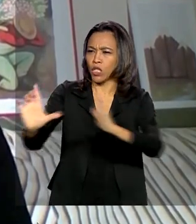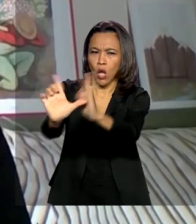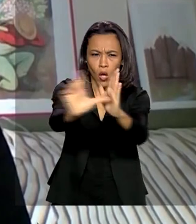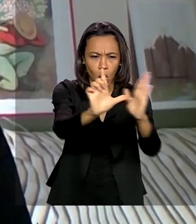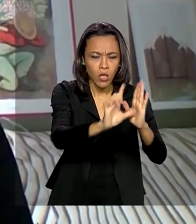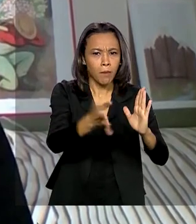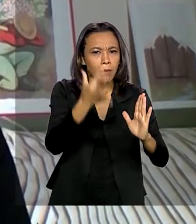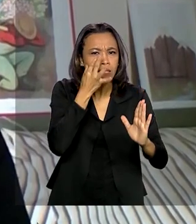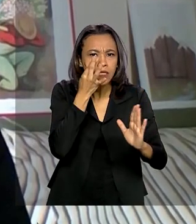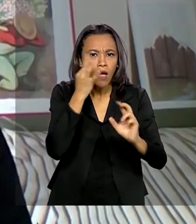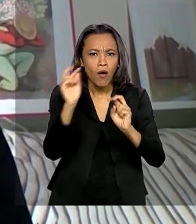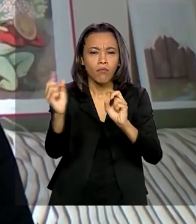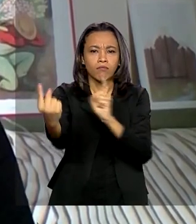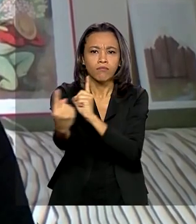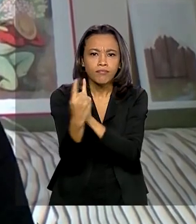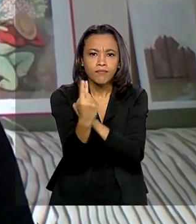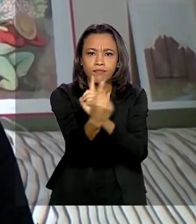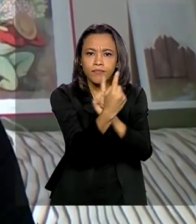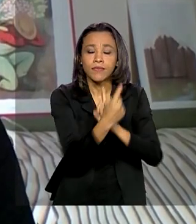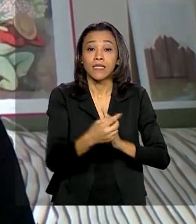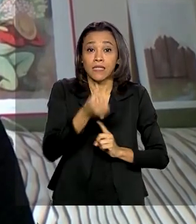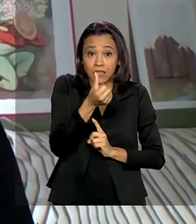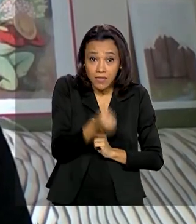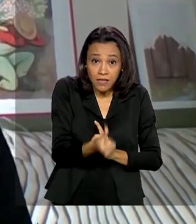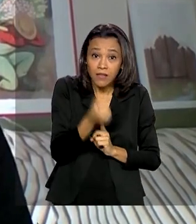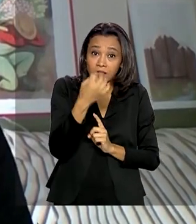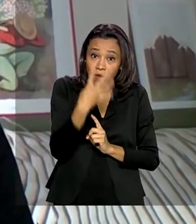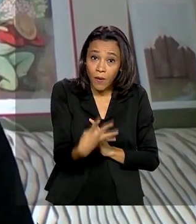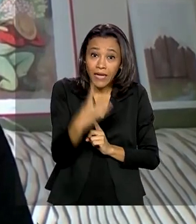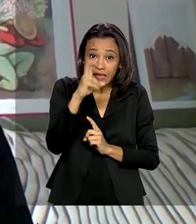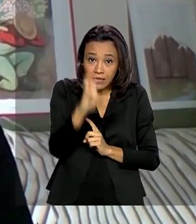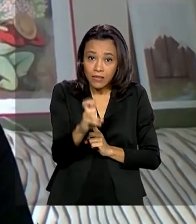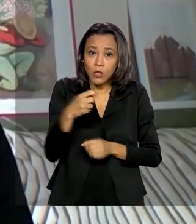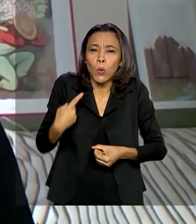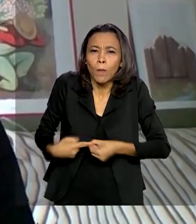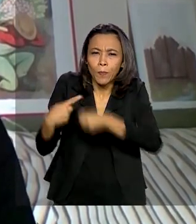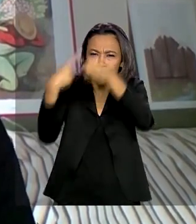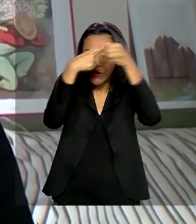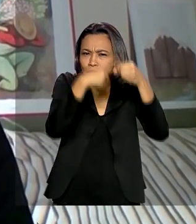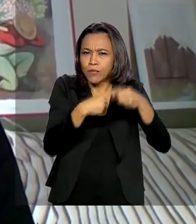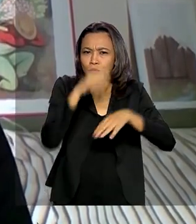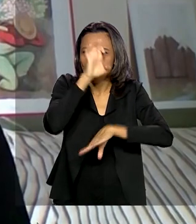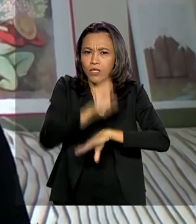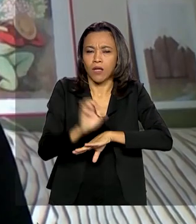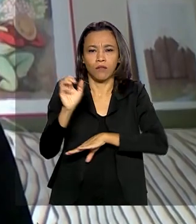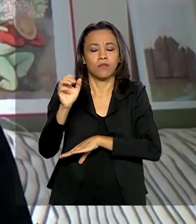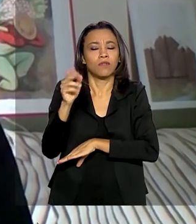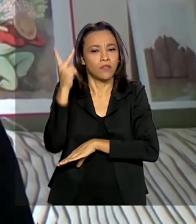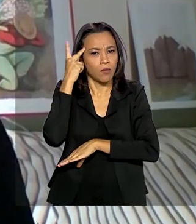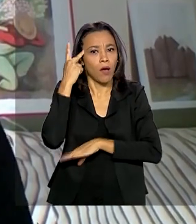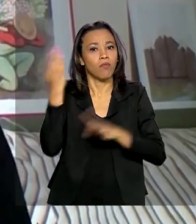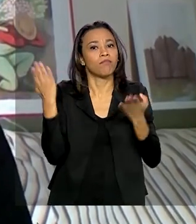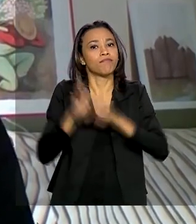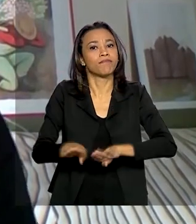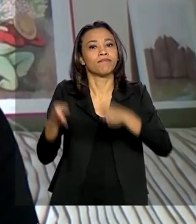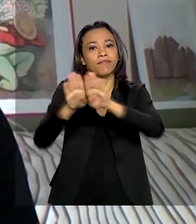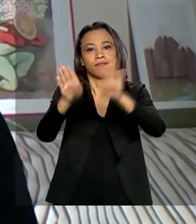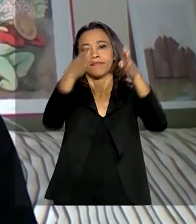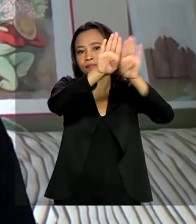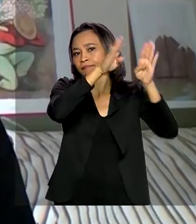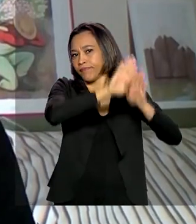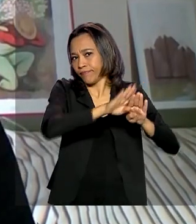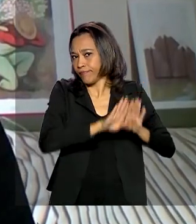presencial nos 645 municípios do estado de São Paulo vai ficar fechado. Só vai ter